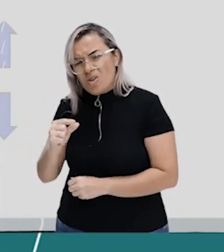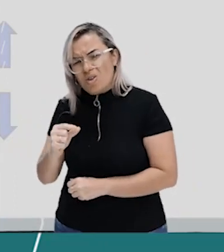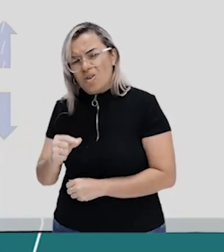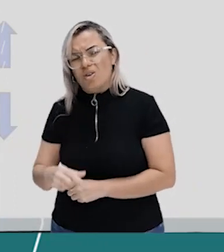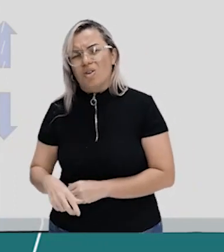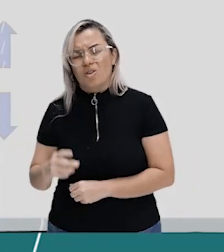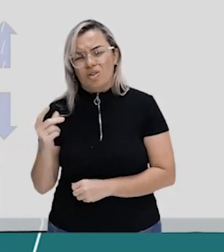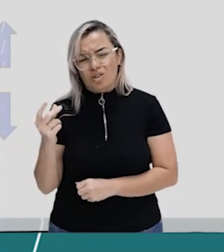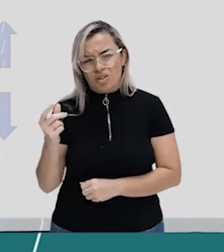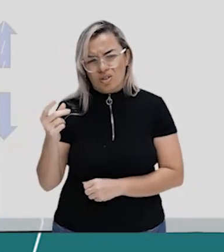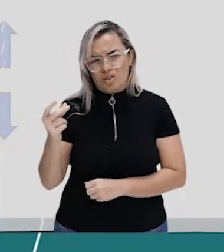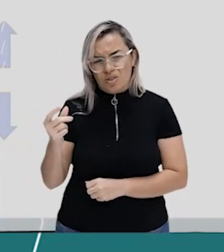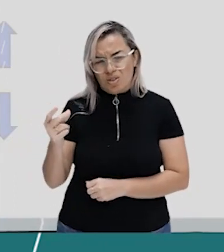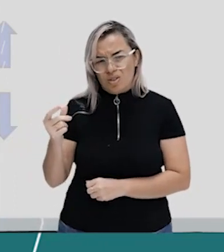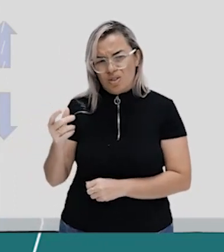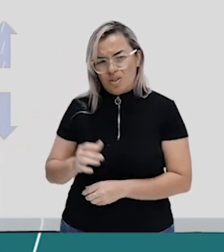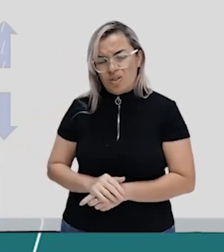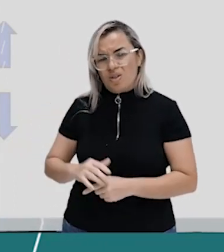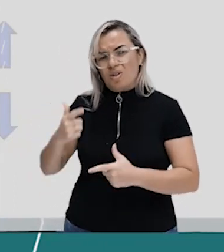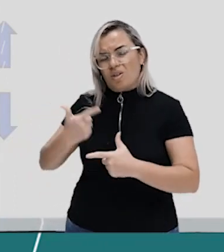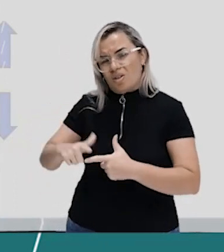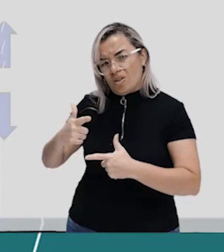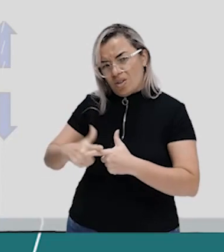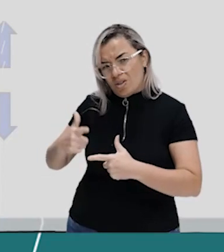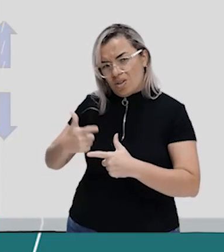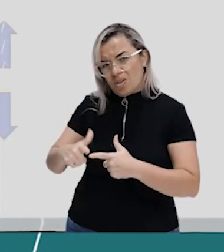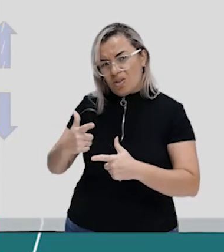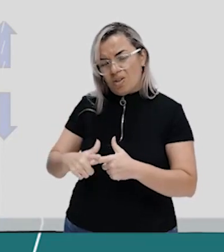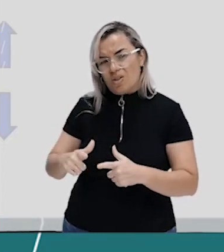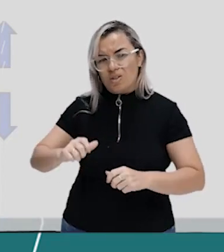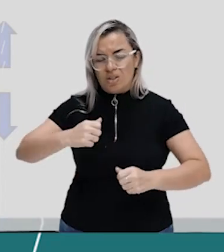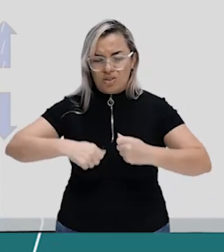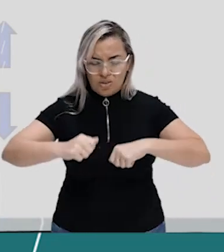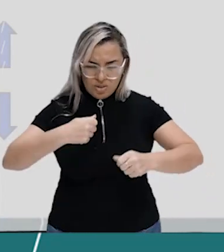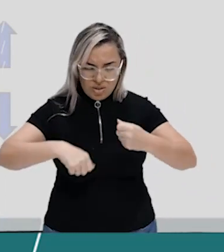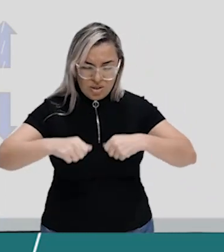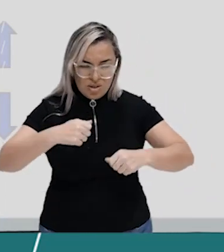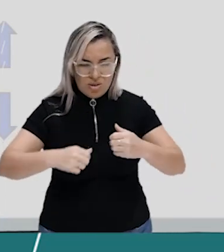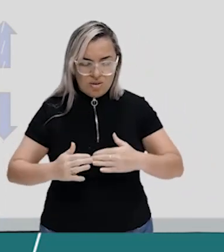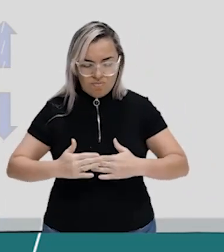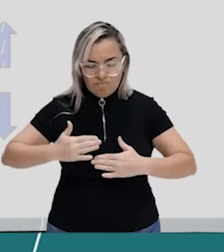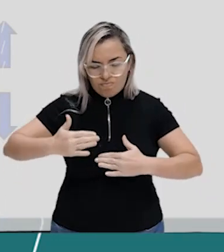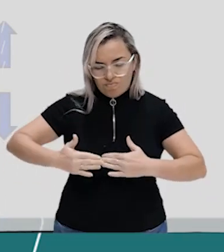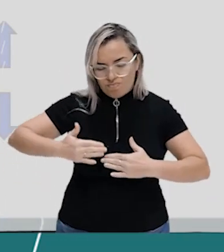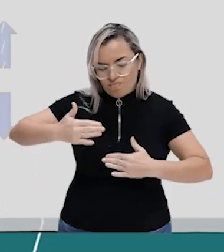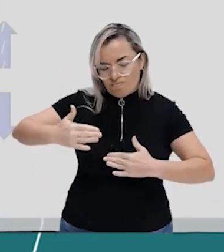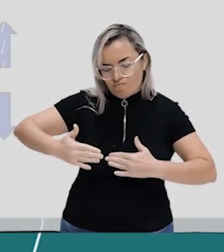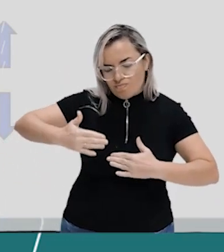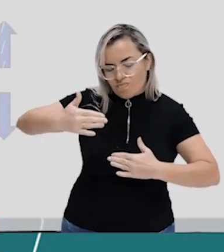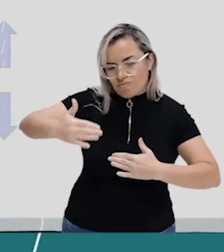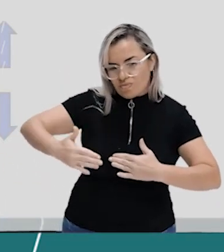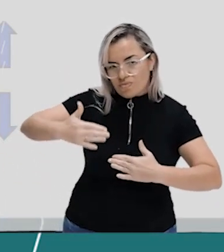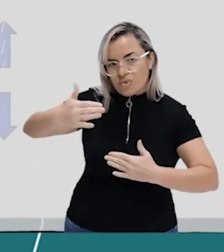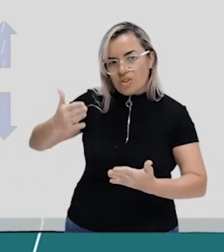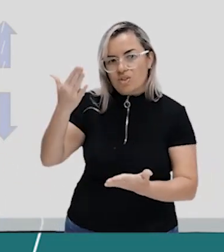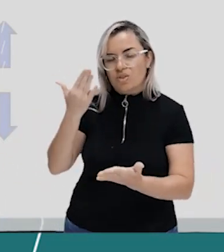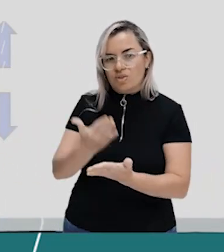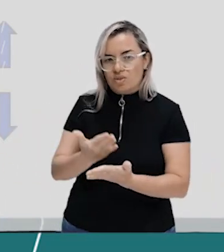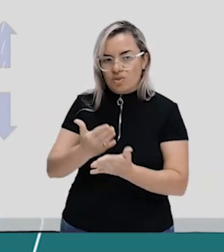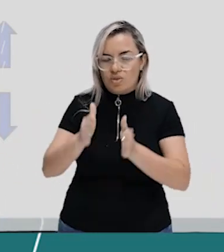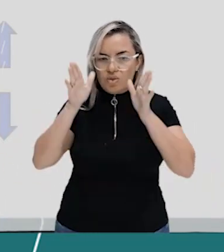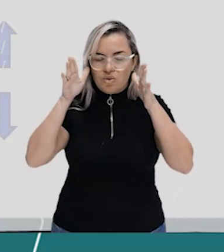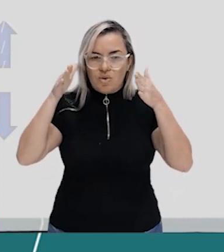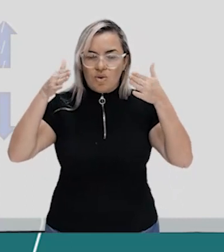socioeconomicamente. Mas com o passar do tempo estudou, se dedicou, conseguiu uma profissão boa de